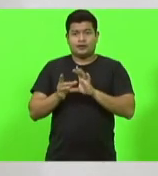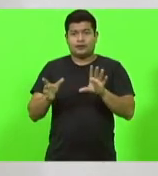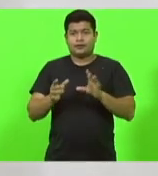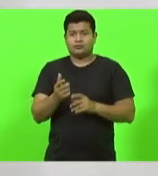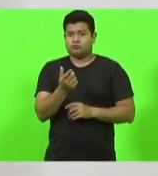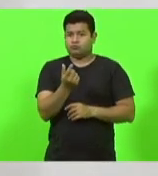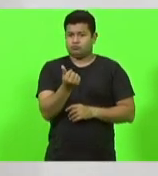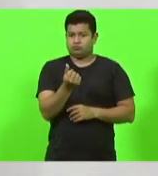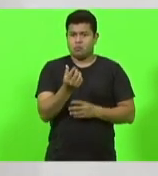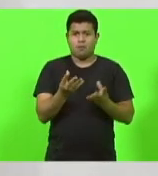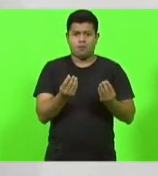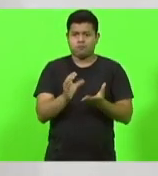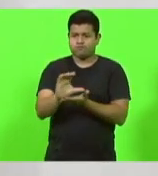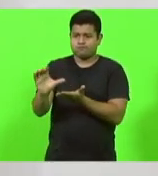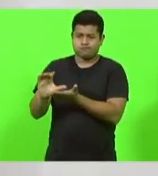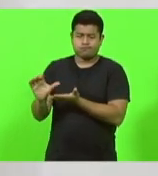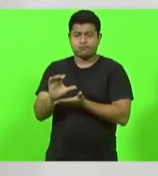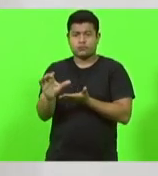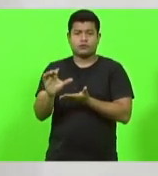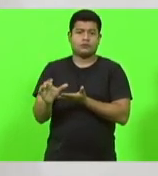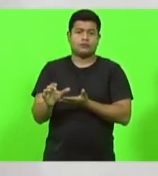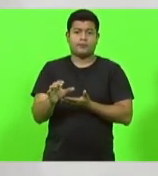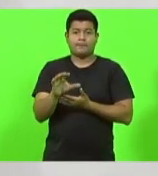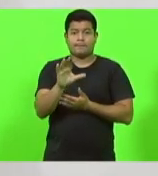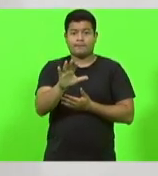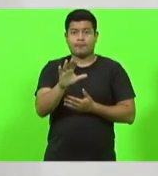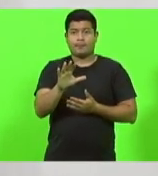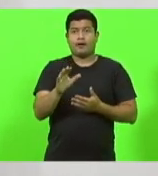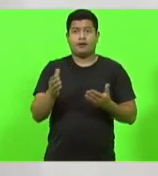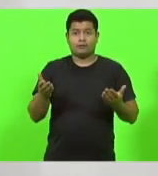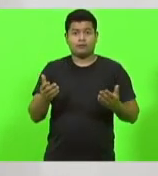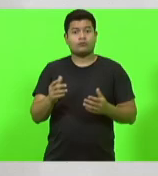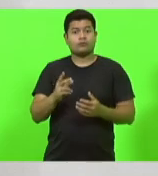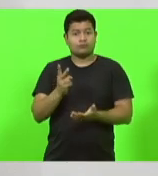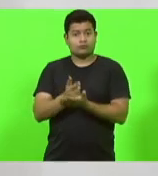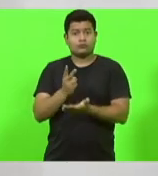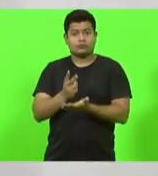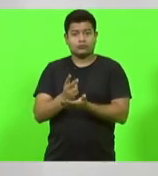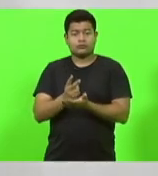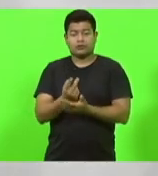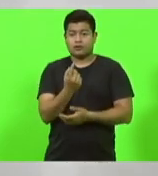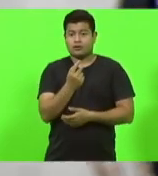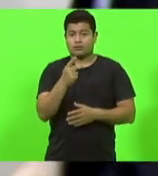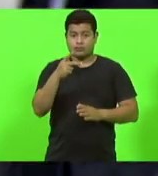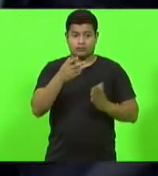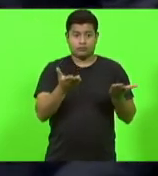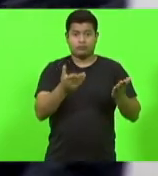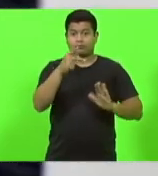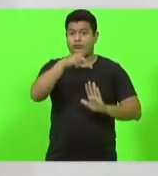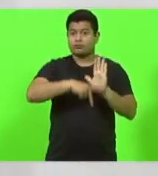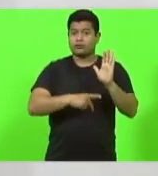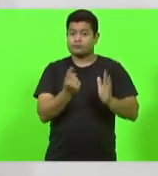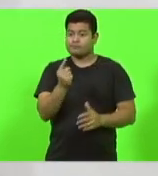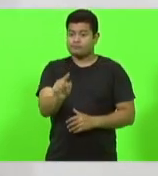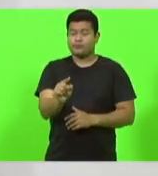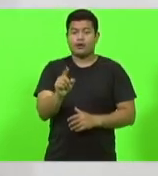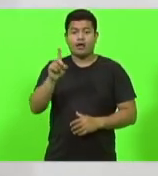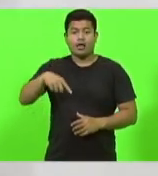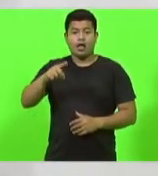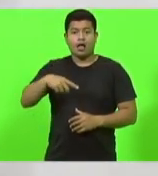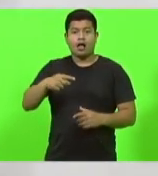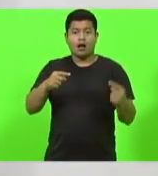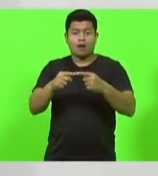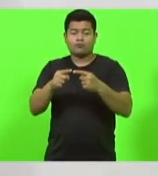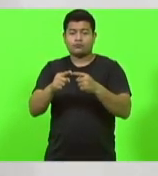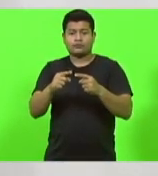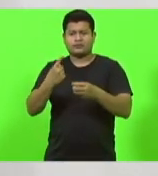recursos para os municípios pequenos. Mas vamos continuar recebendo. O Plano 1000 é para os 295 municípios do Estado